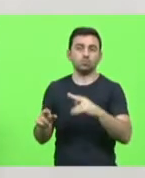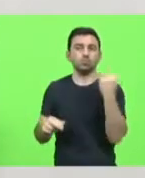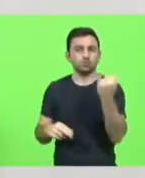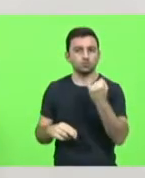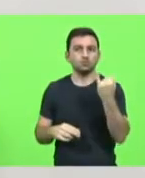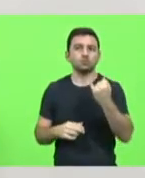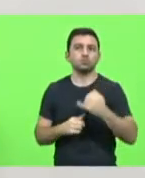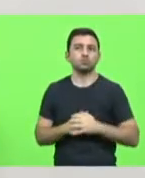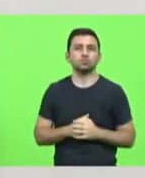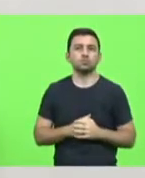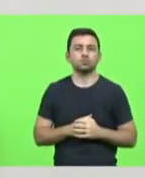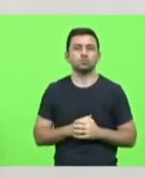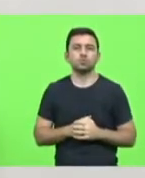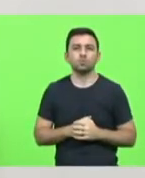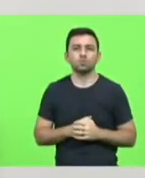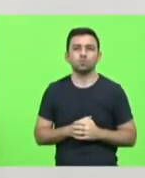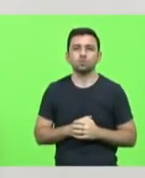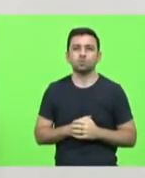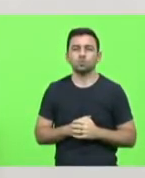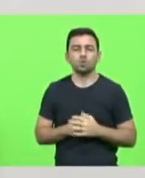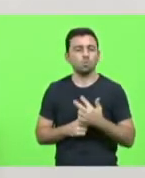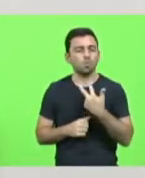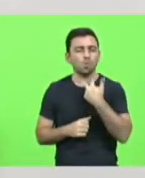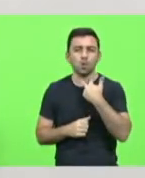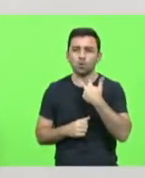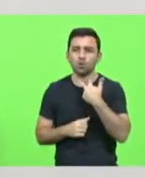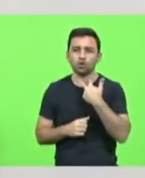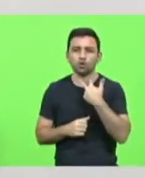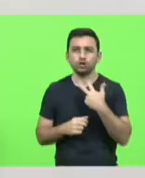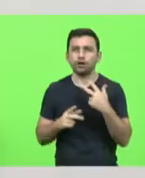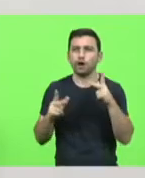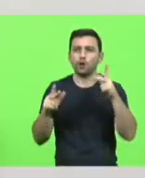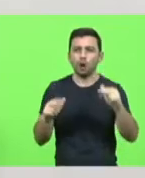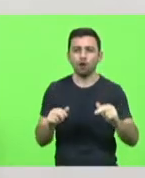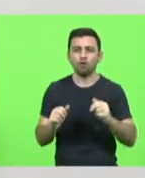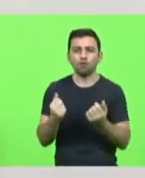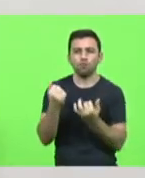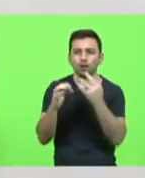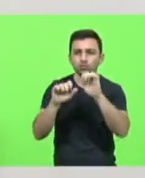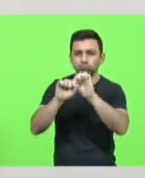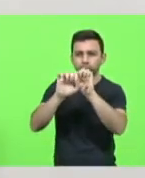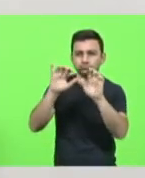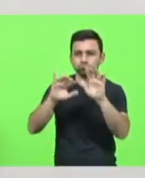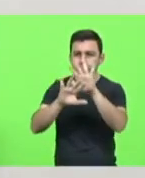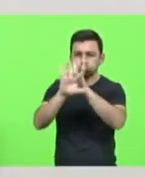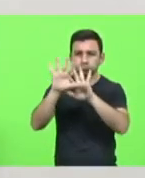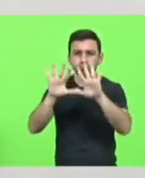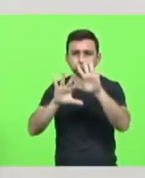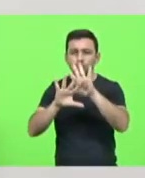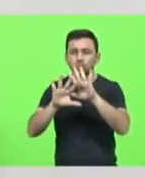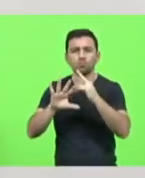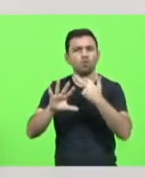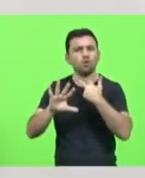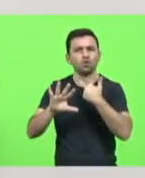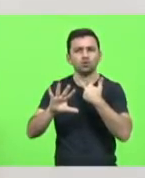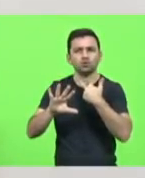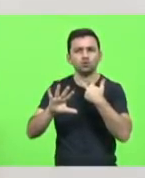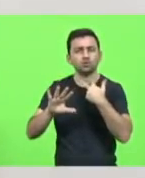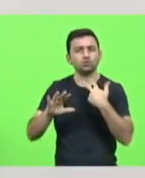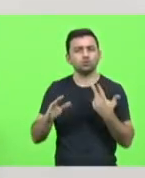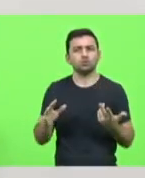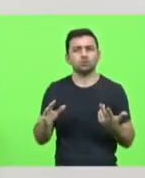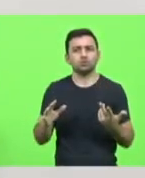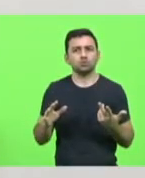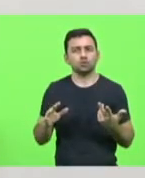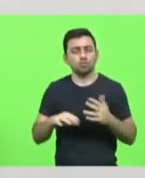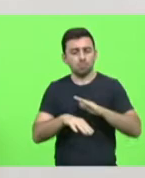É não criar grandes cortinas de fumaça e embuste. Com os objetivos pelos quais elas